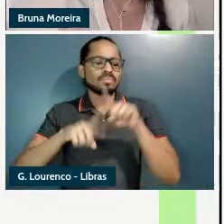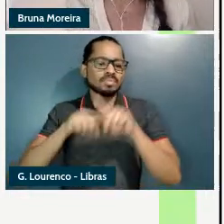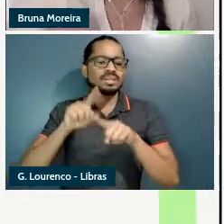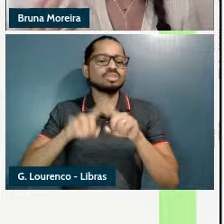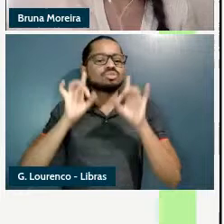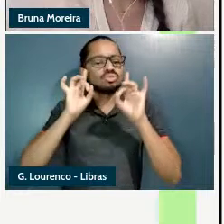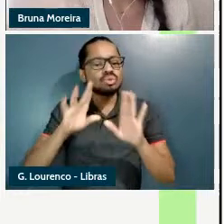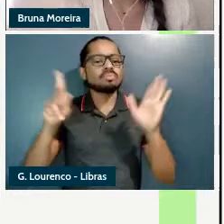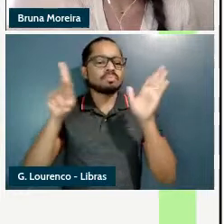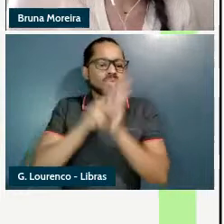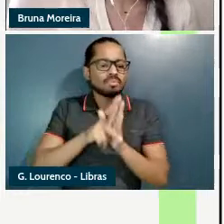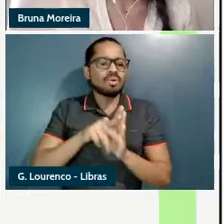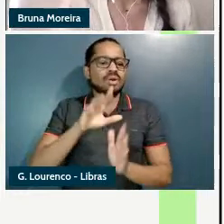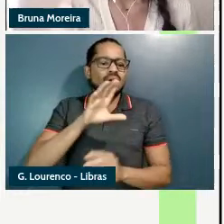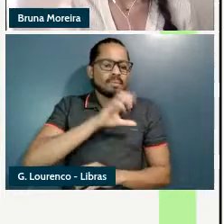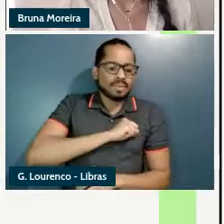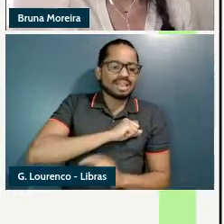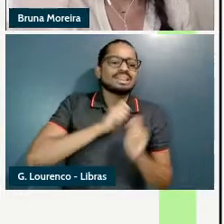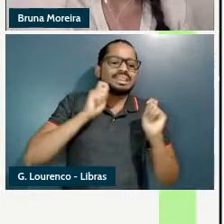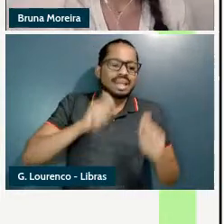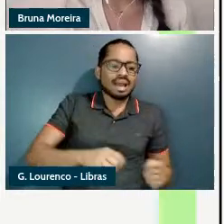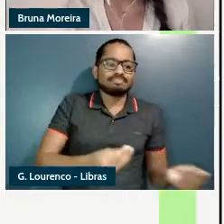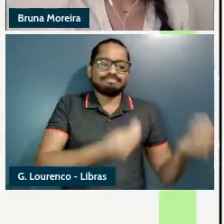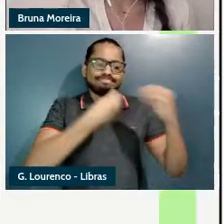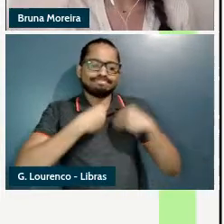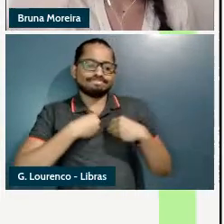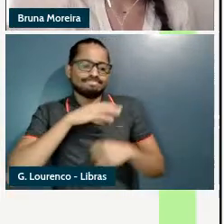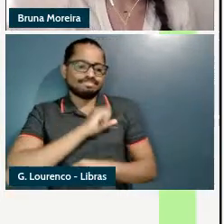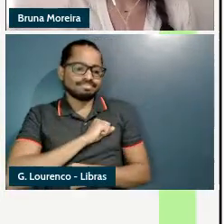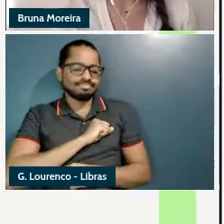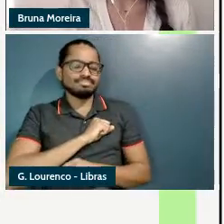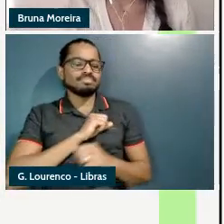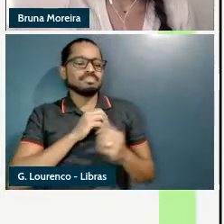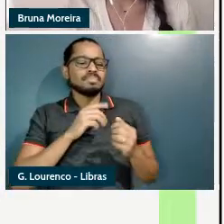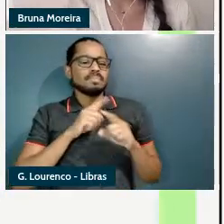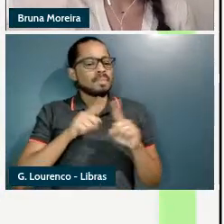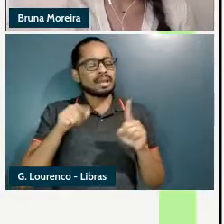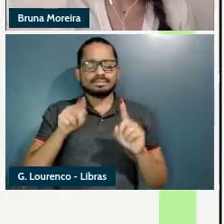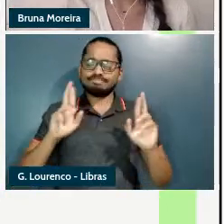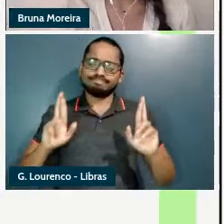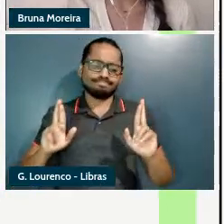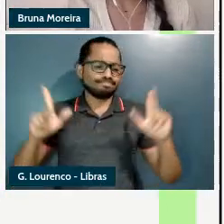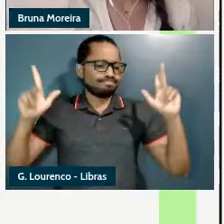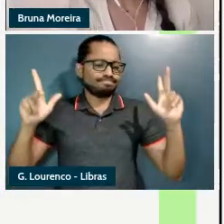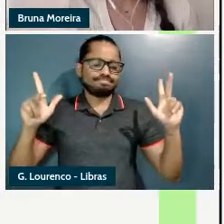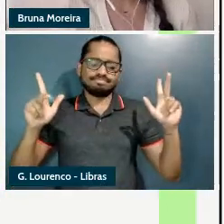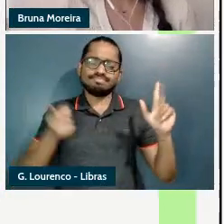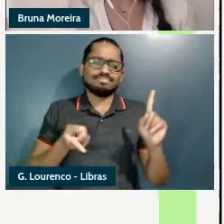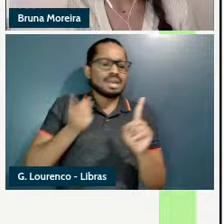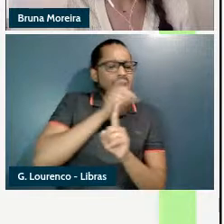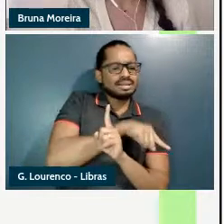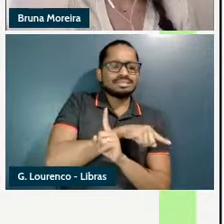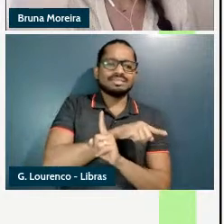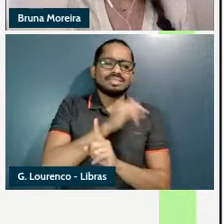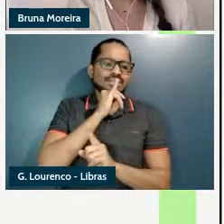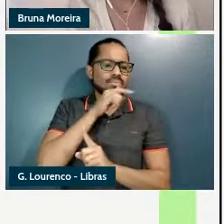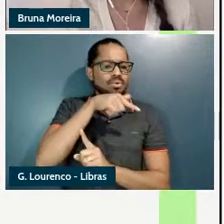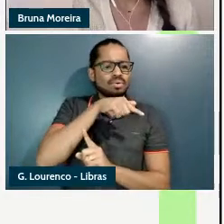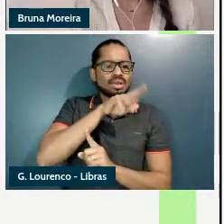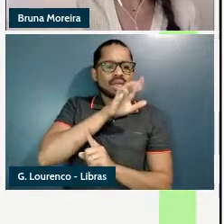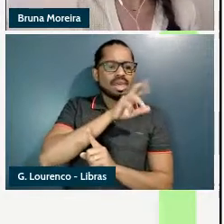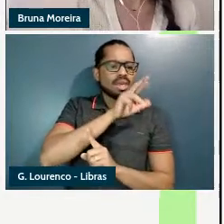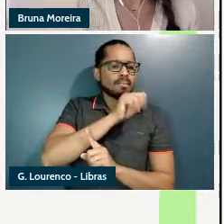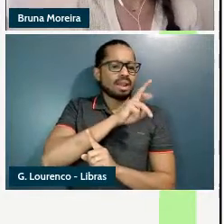amar para despertar amor de natureza bastante diferente das propriedades relevantes para o evento de